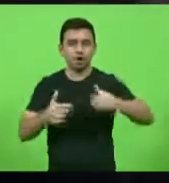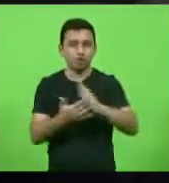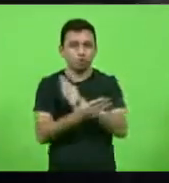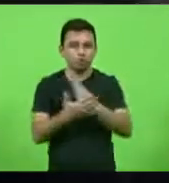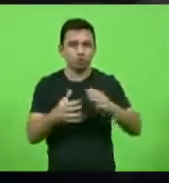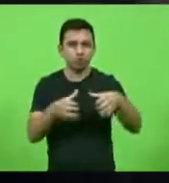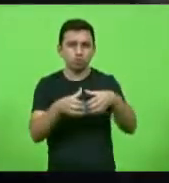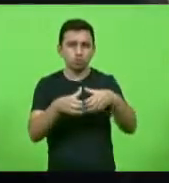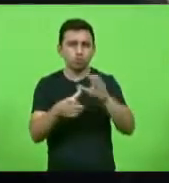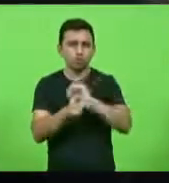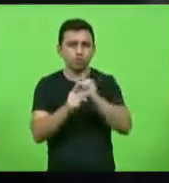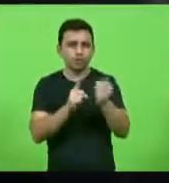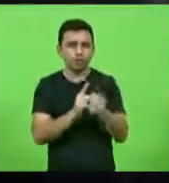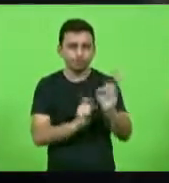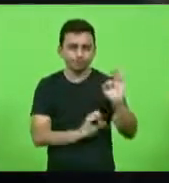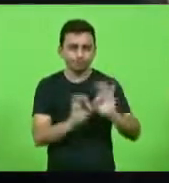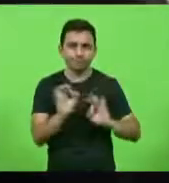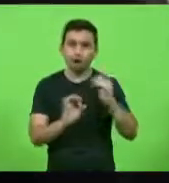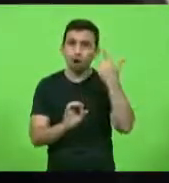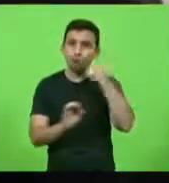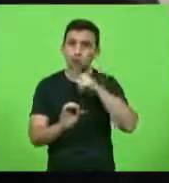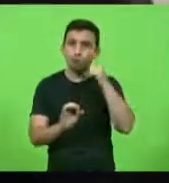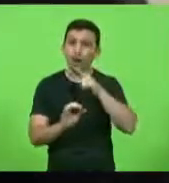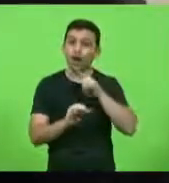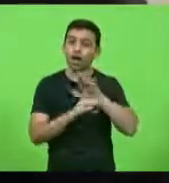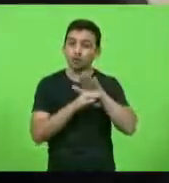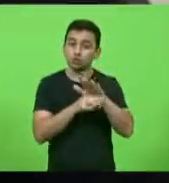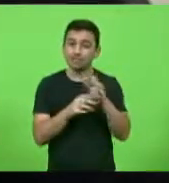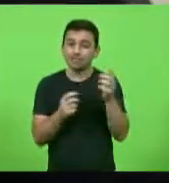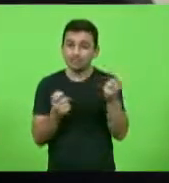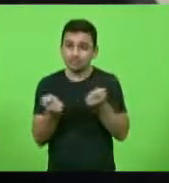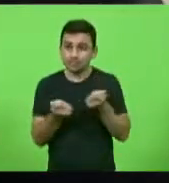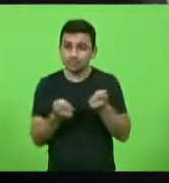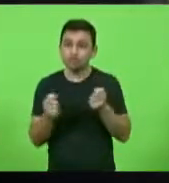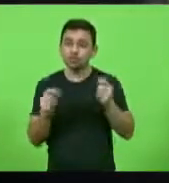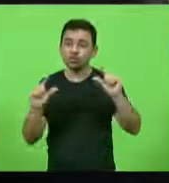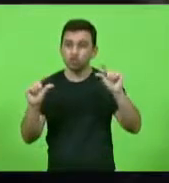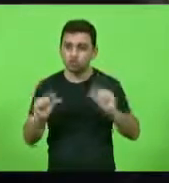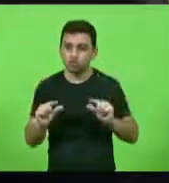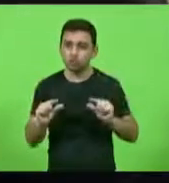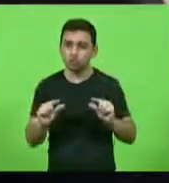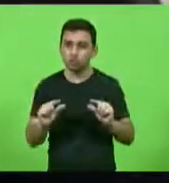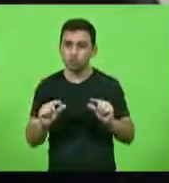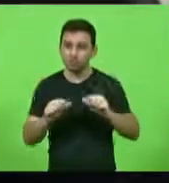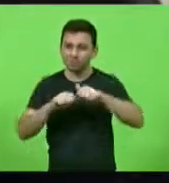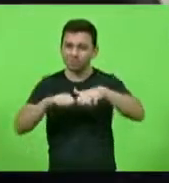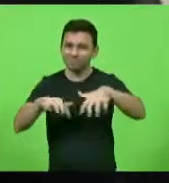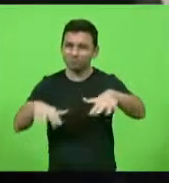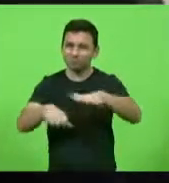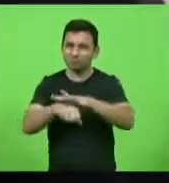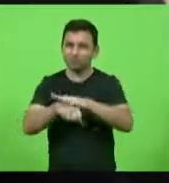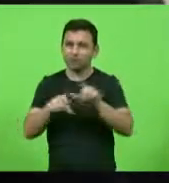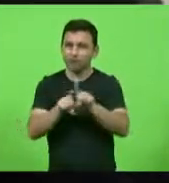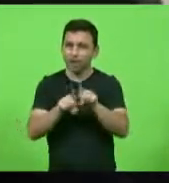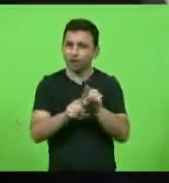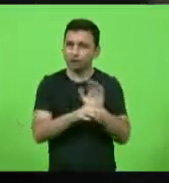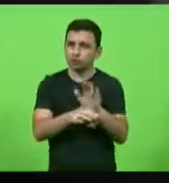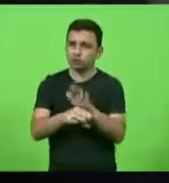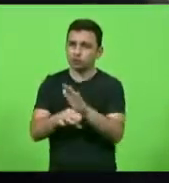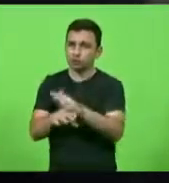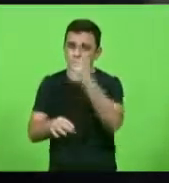organizada que além de contribuir para mitigar os impactos da Covid também inspiram pessoas a apoiar quem está